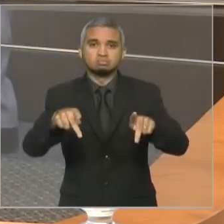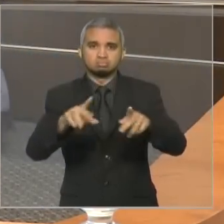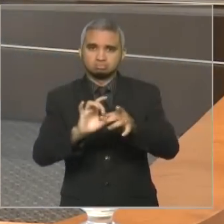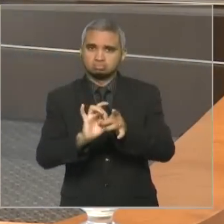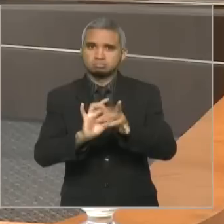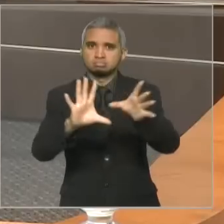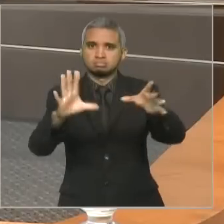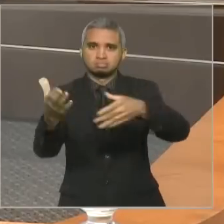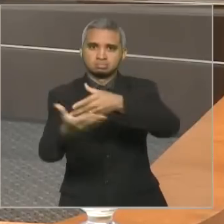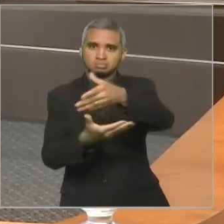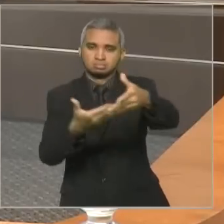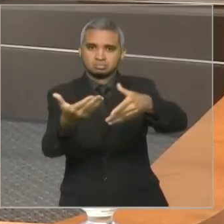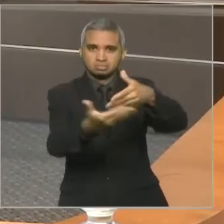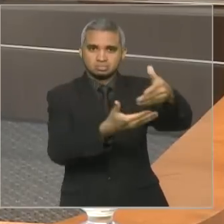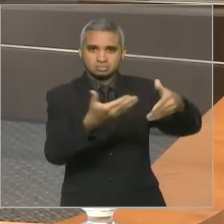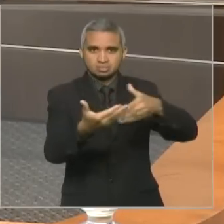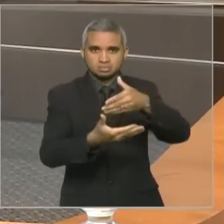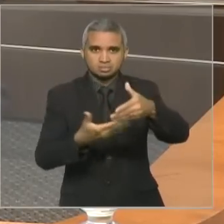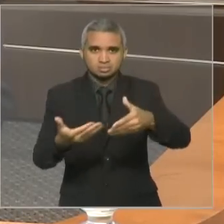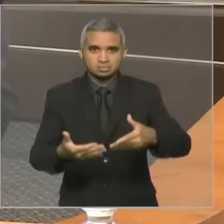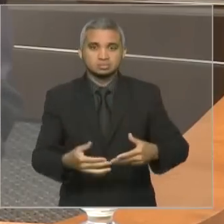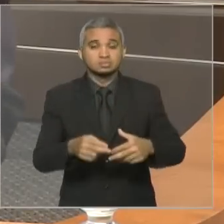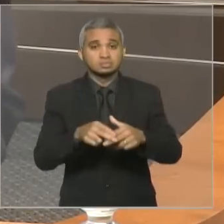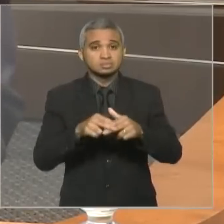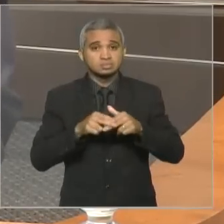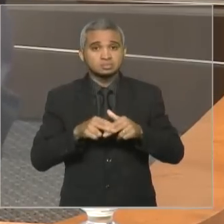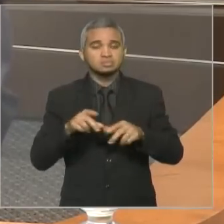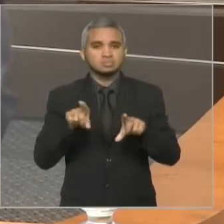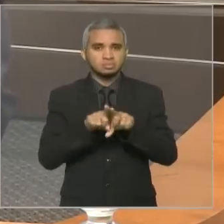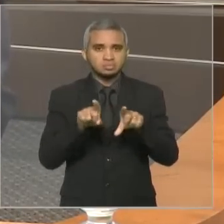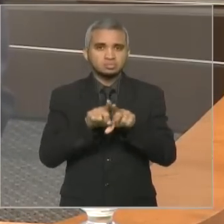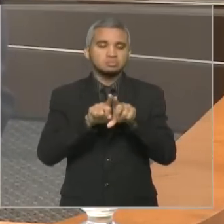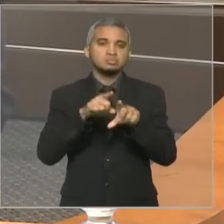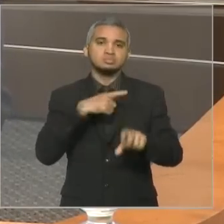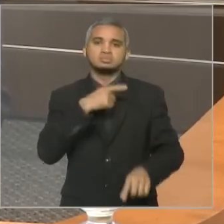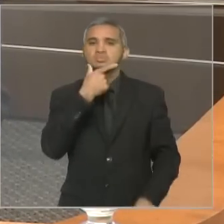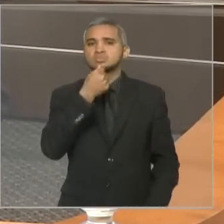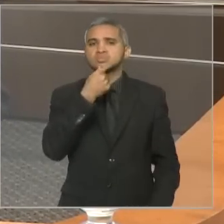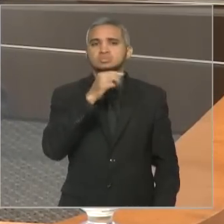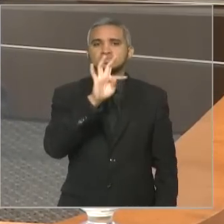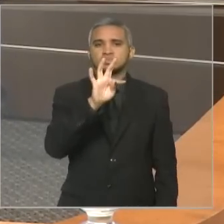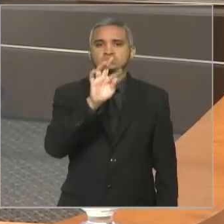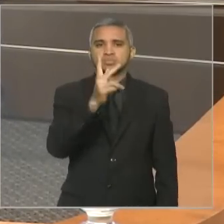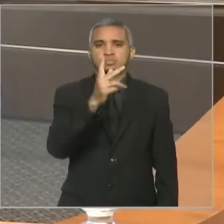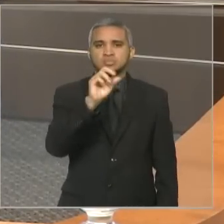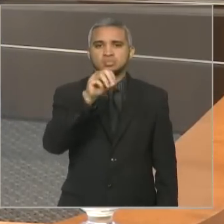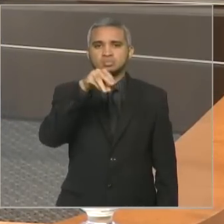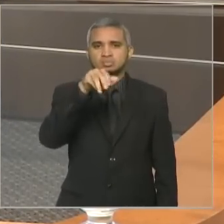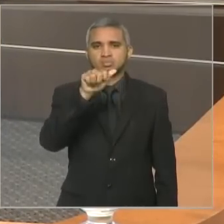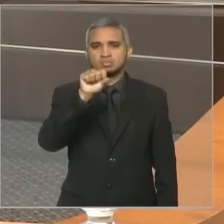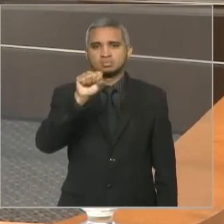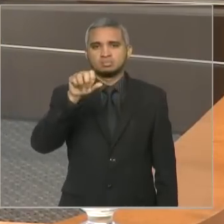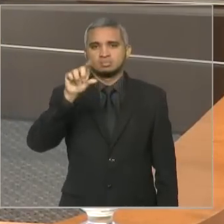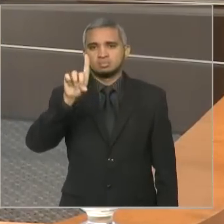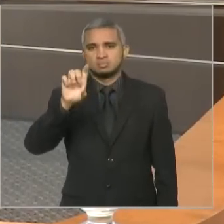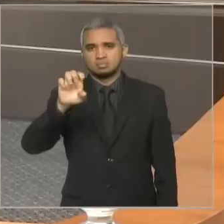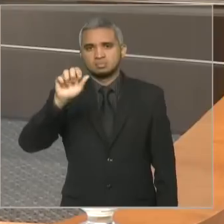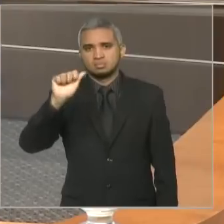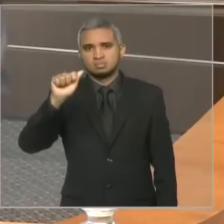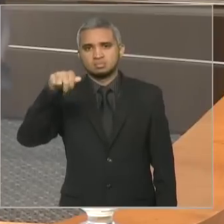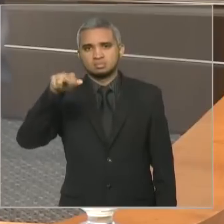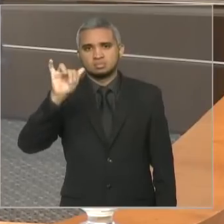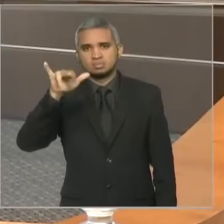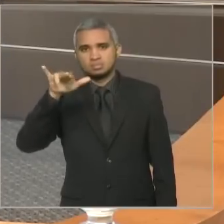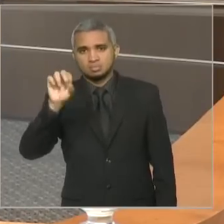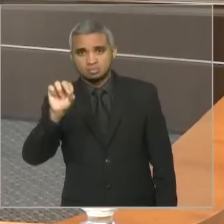Gentil, sempre. As citações ainda de São Tomás de Aquino. As leis opressivas que nós votamos aqui, muitas contra o